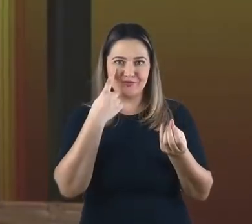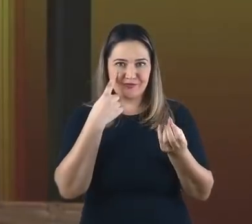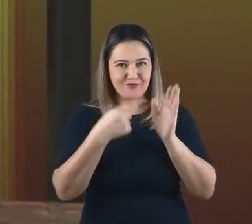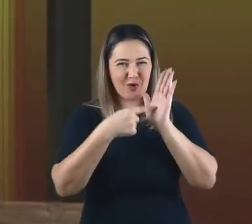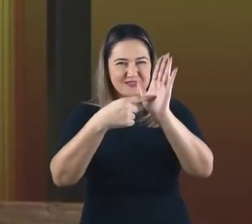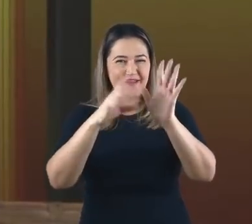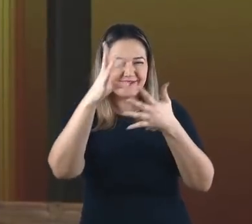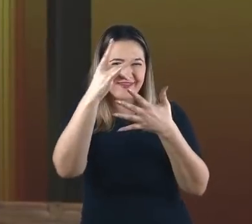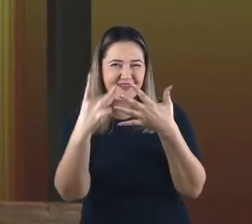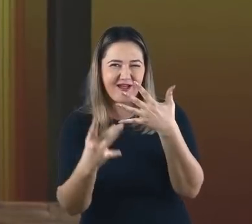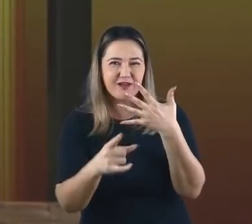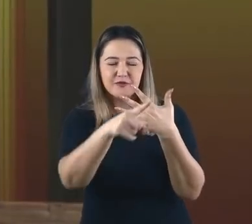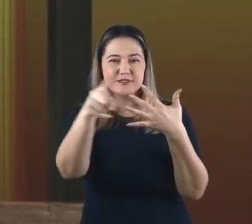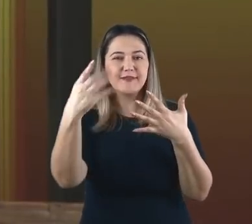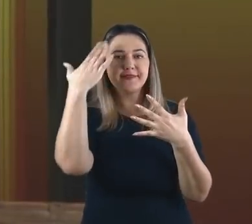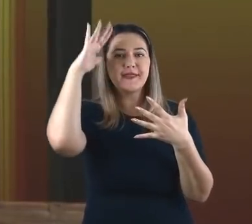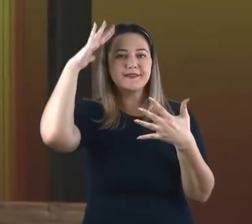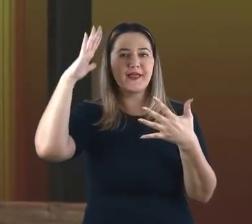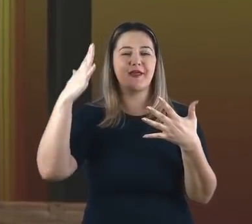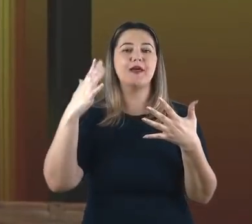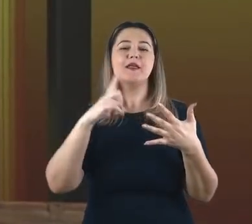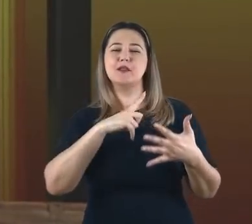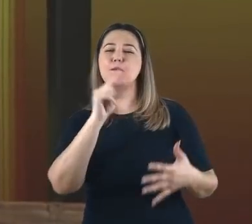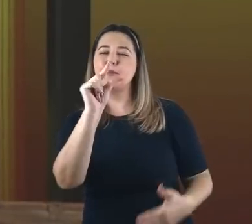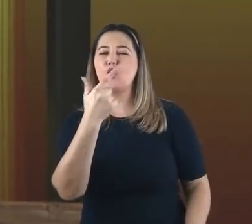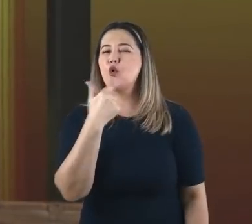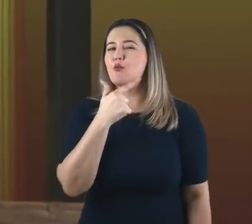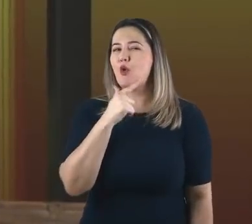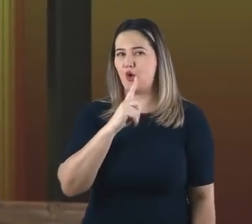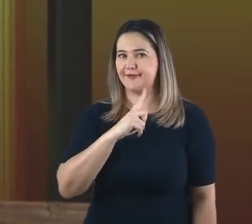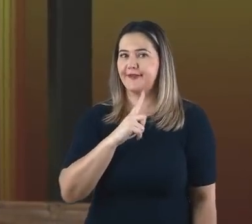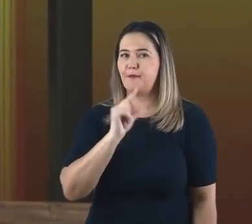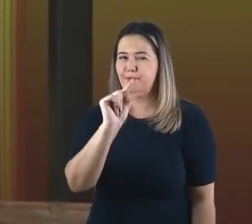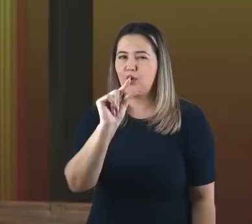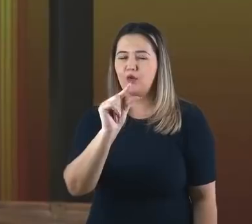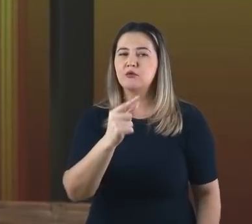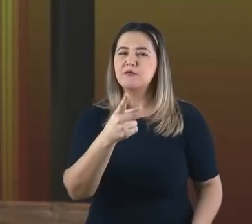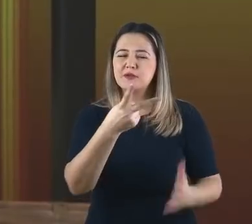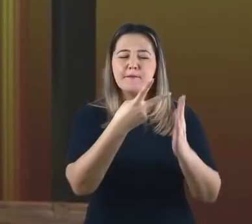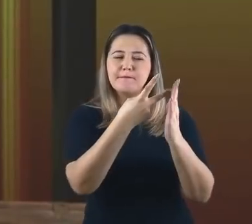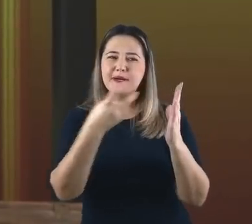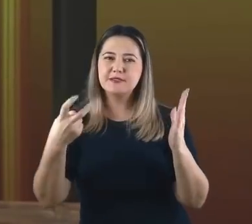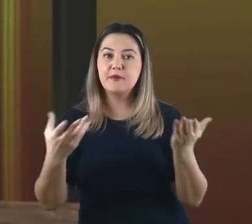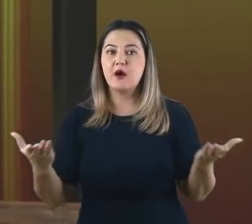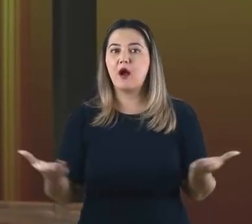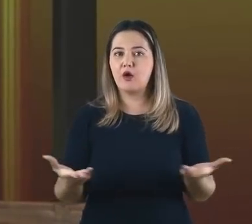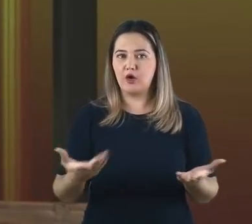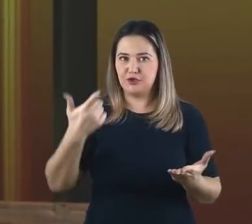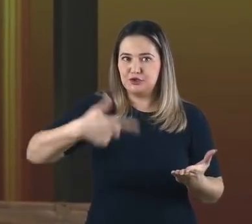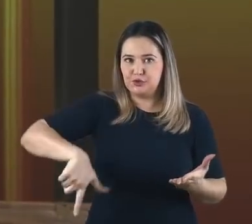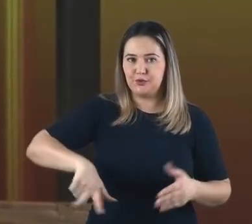Quer ver? Agora que você já sabe do tom irônico, com exagero, numa narrativa, indicando o humor, vamos ver aqui na tela.